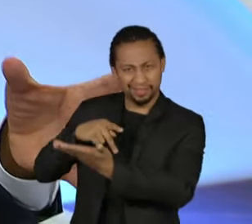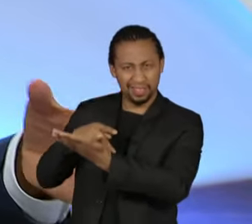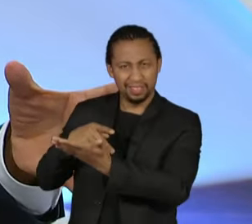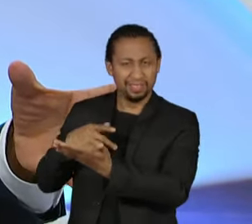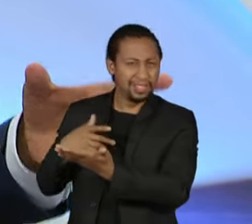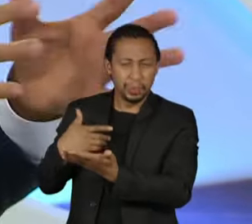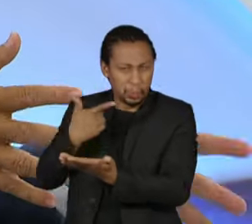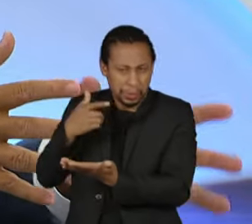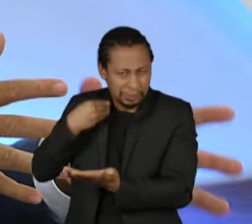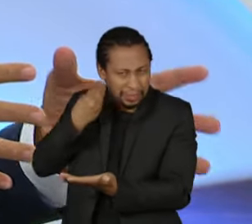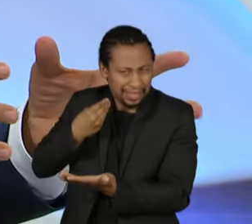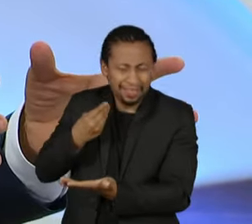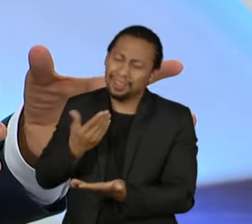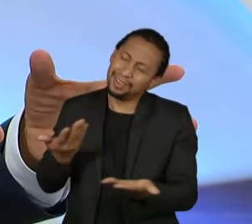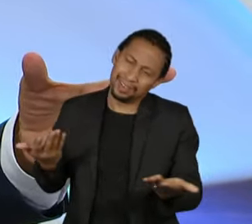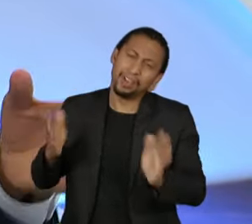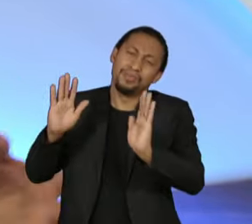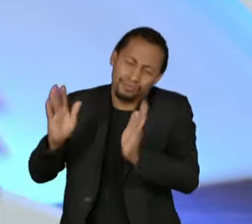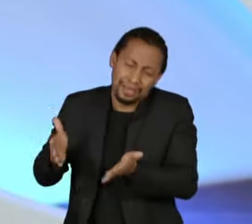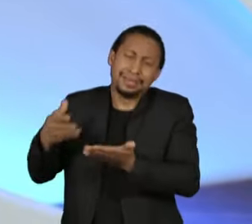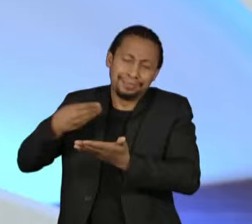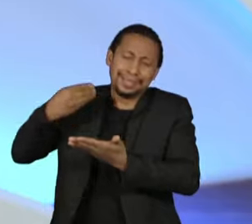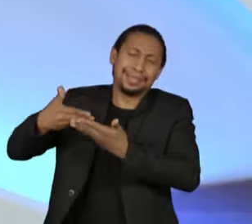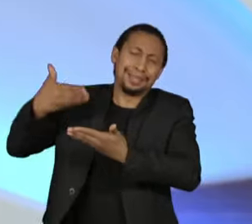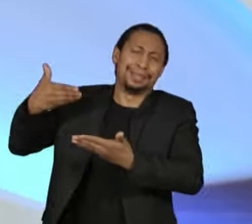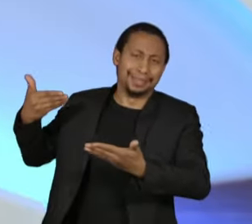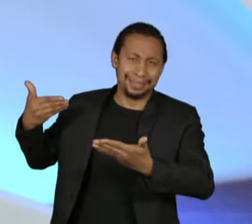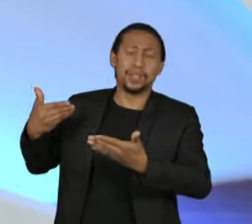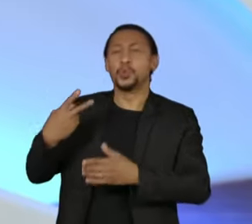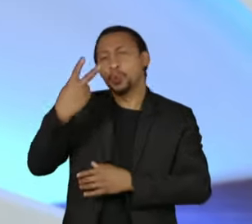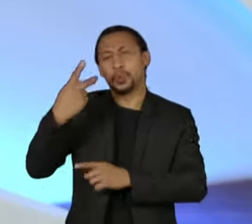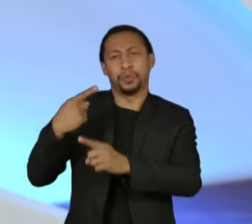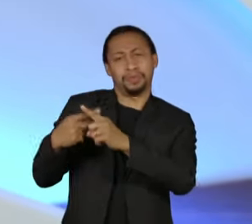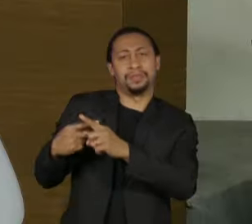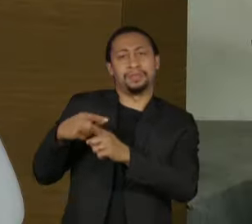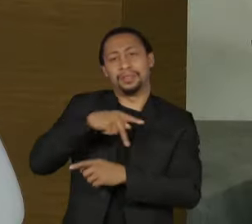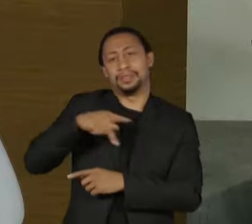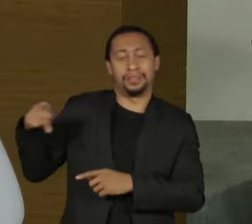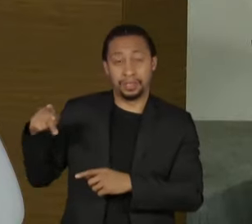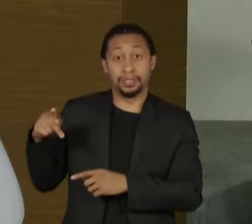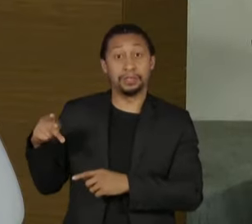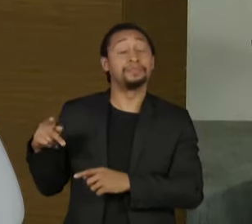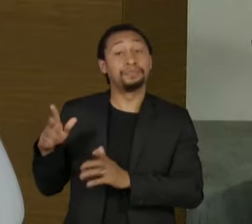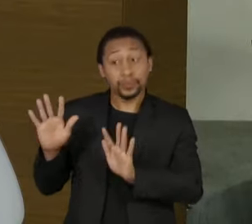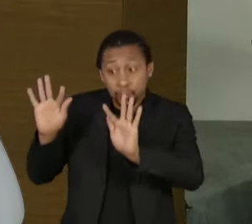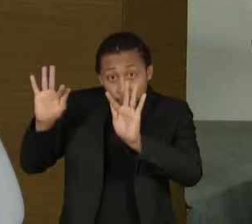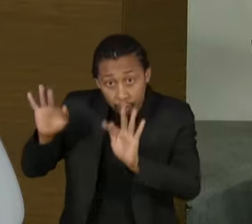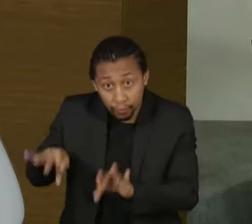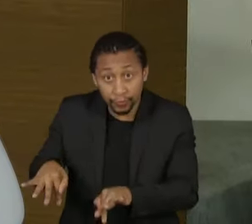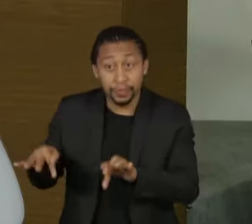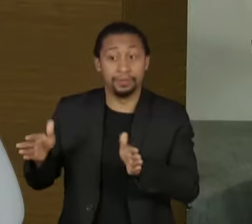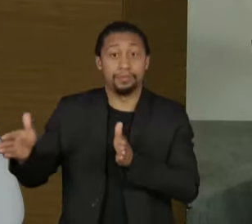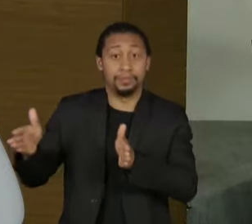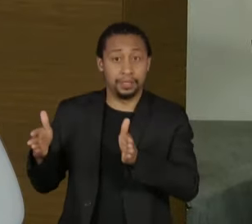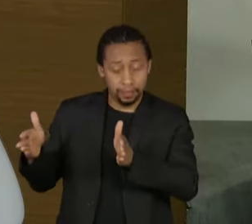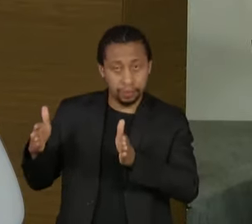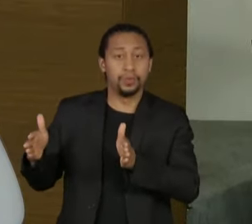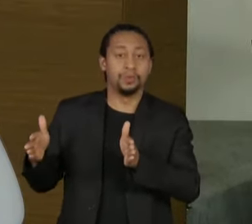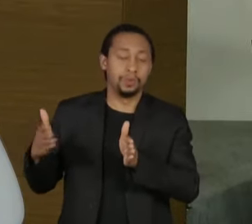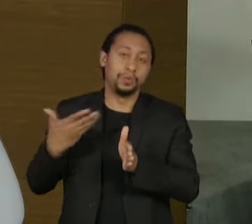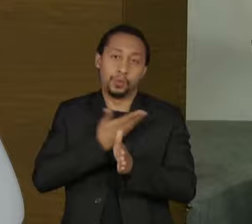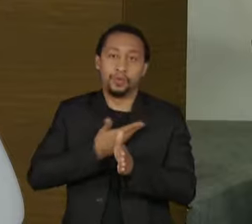anos, duas vezes eleito, terminou o mandato com mais de 80% de aprovação. Por quê? Por que